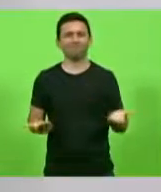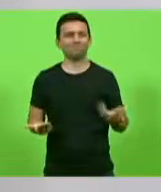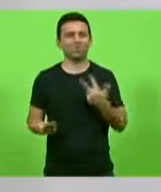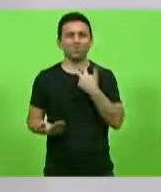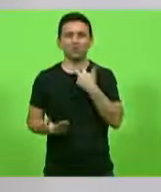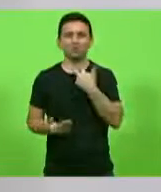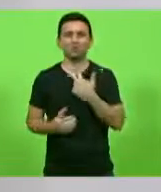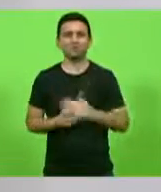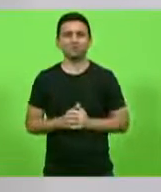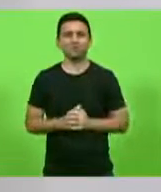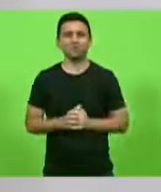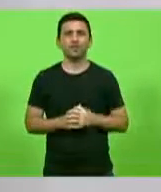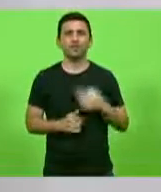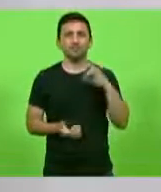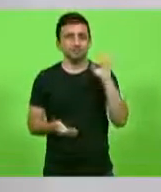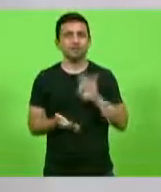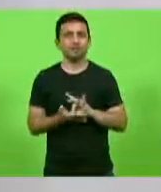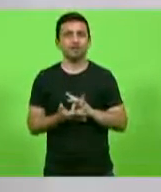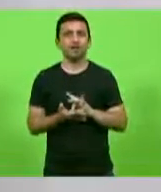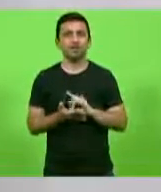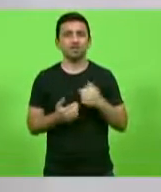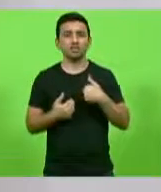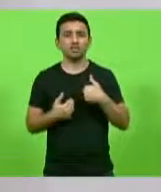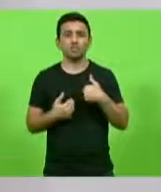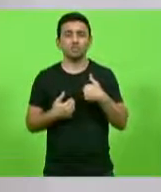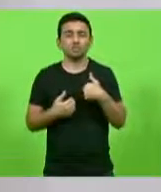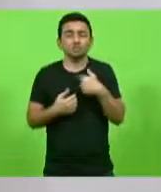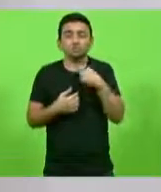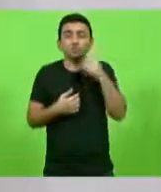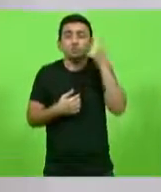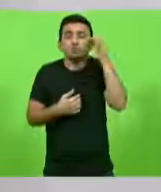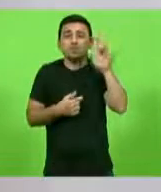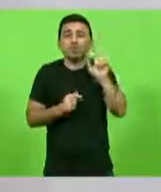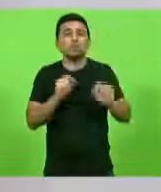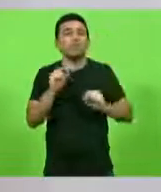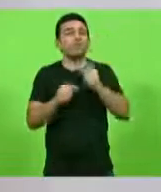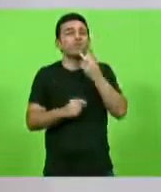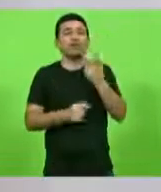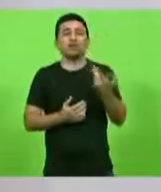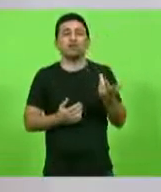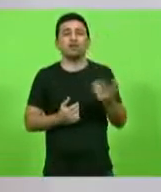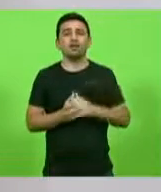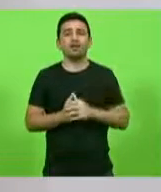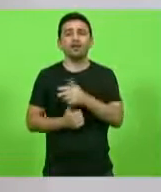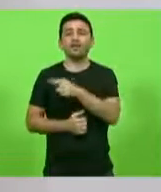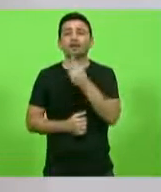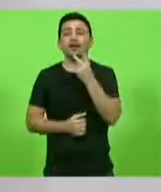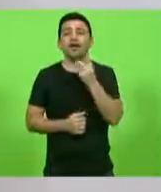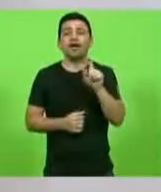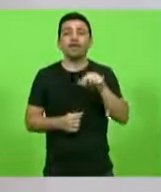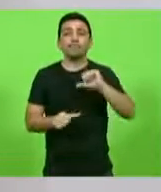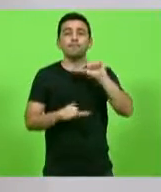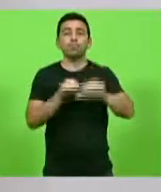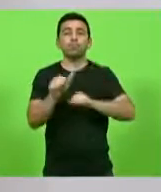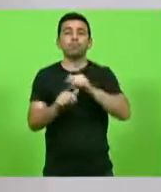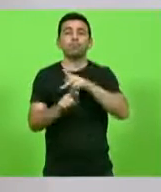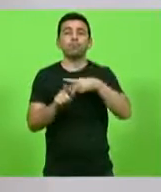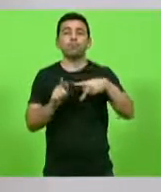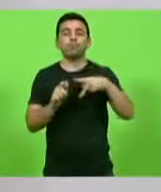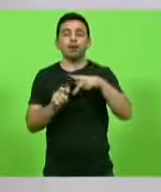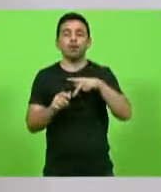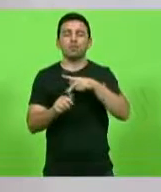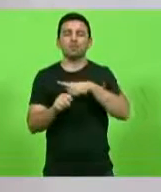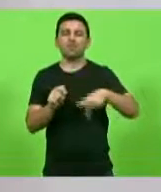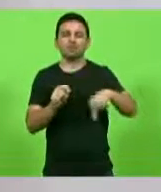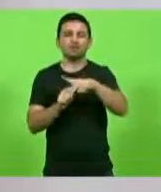Eu realmente fico sem palavras. o cara me disse que é uma reforma da previdência